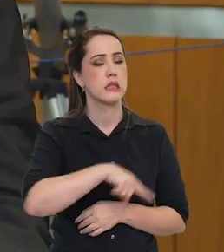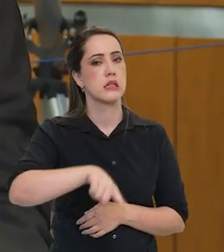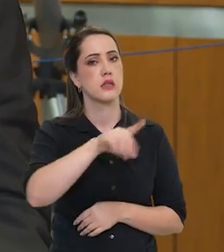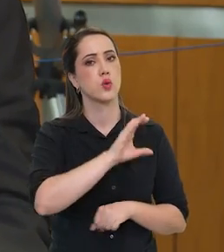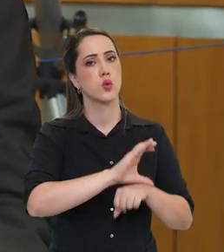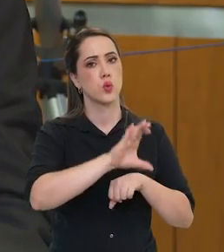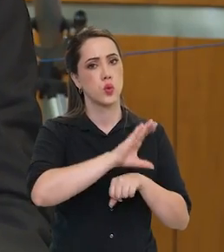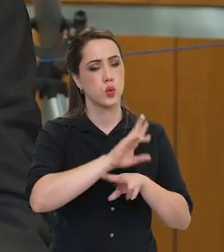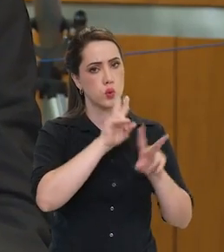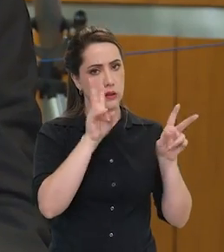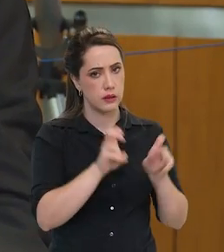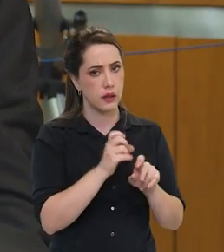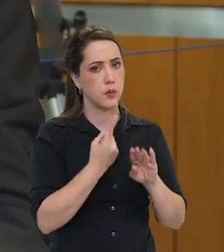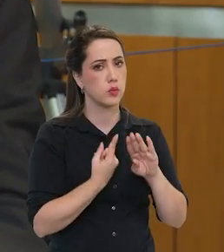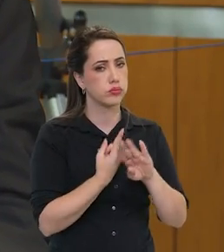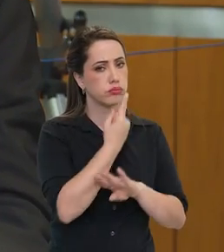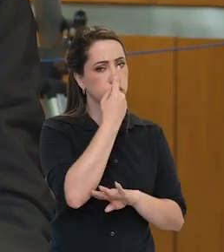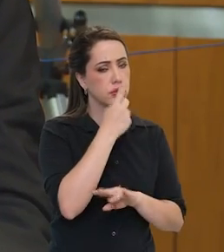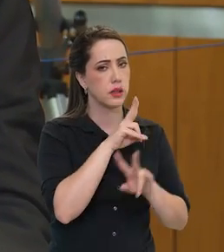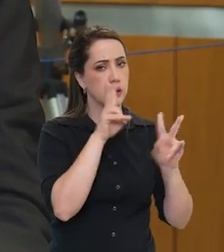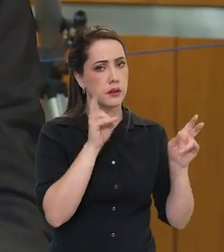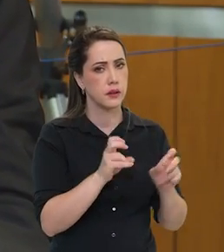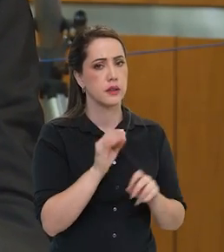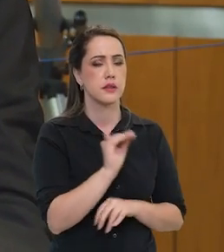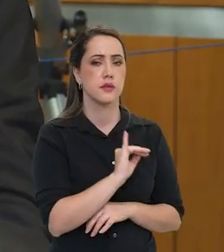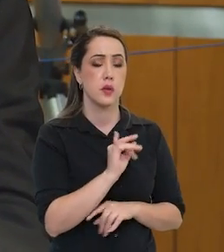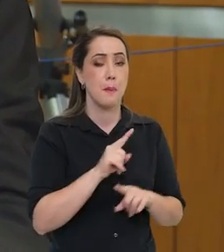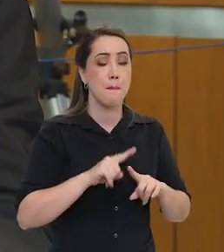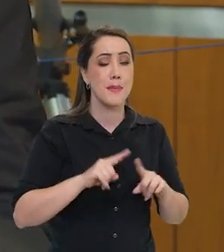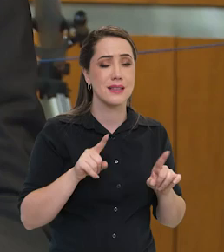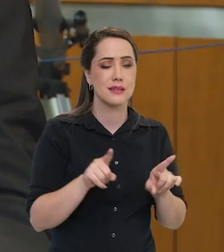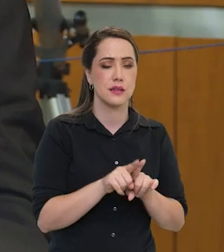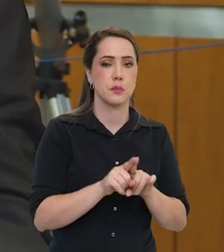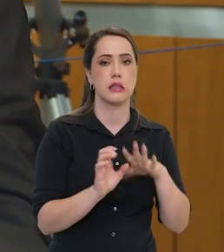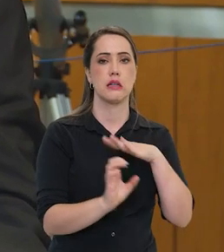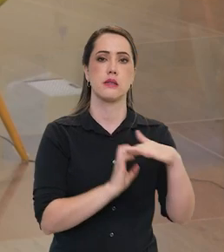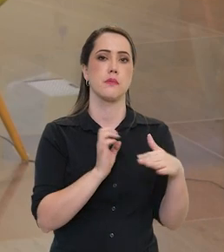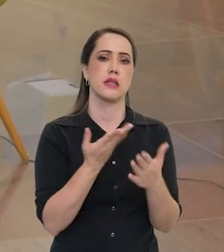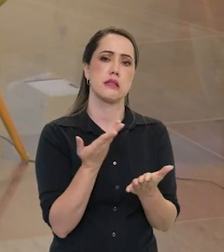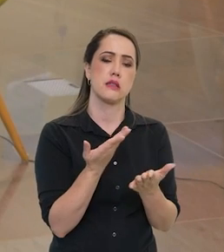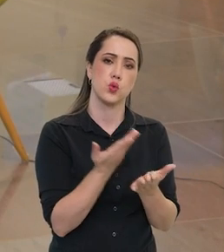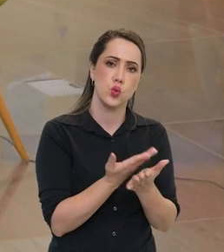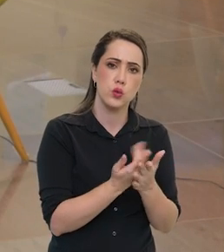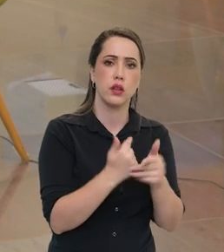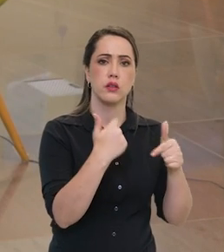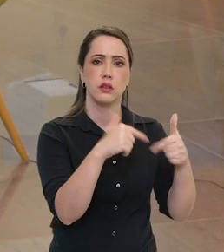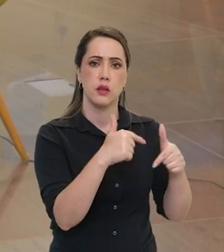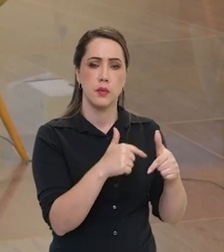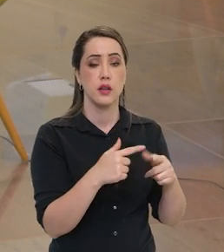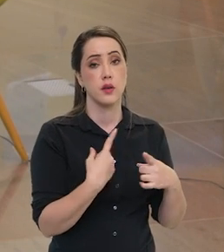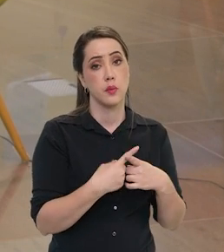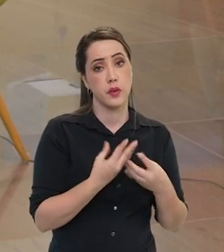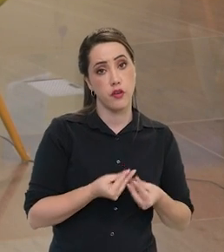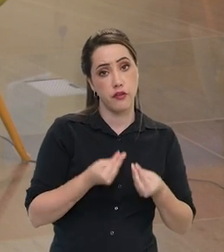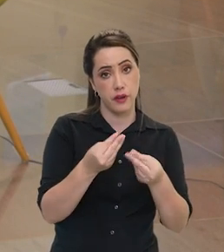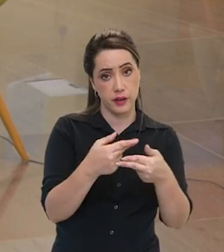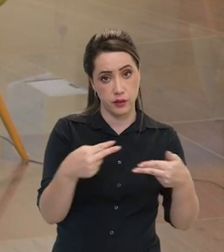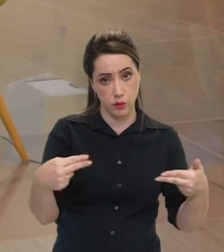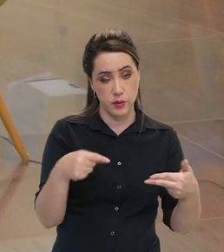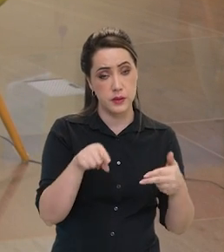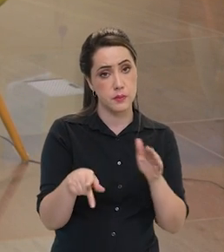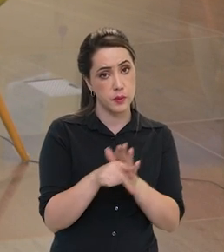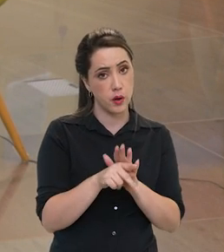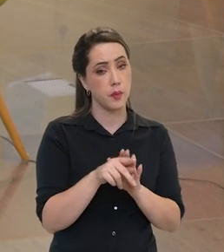desses cursos aeroespaciais nessas instituições. Mas também nas empresas que vão fornecer para o programa